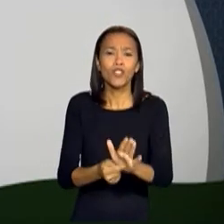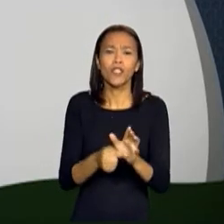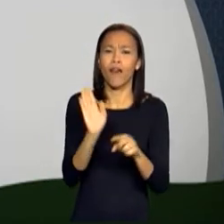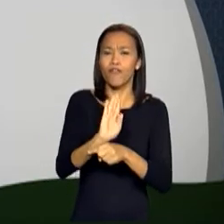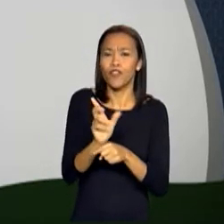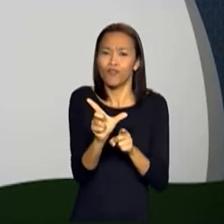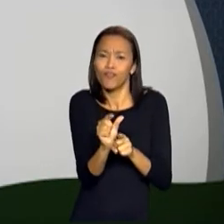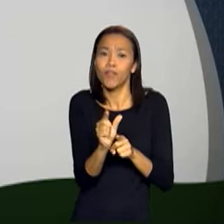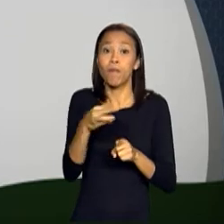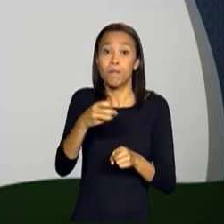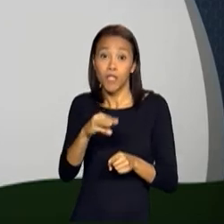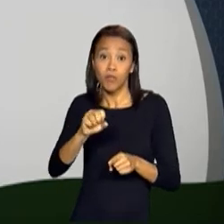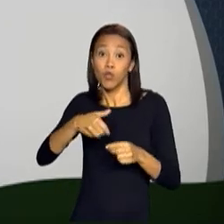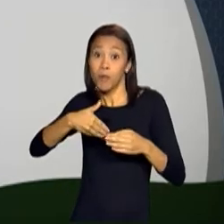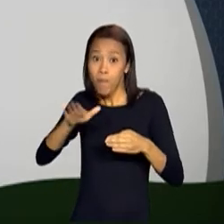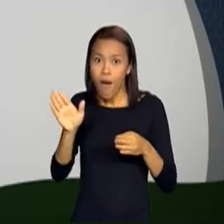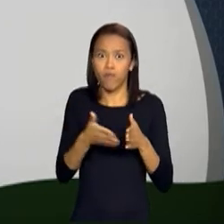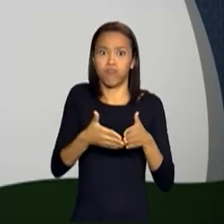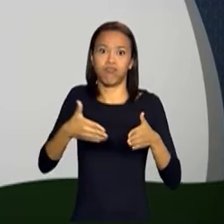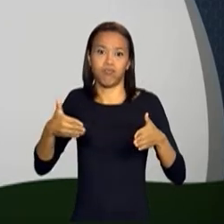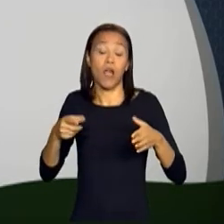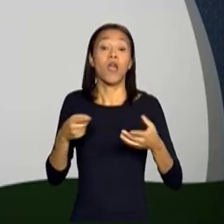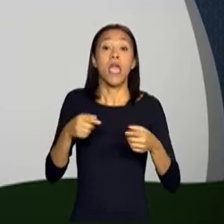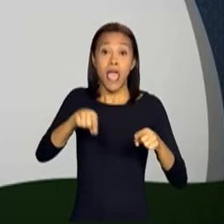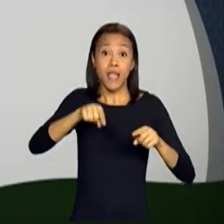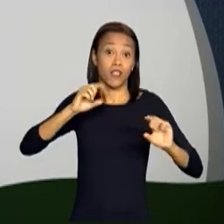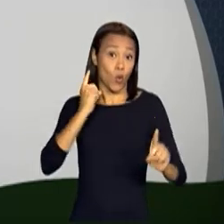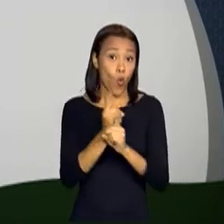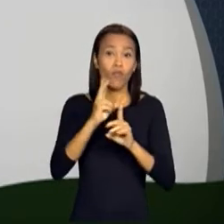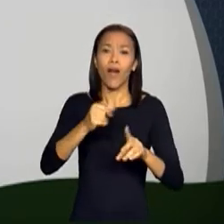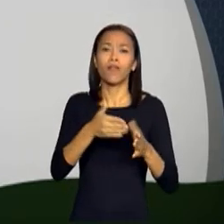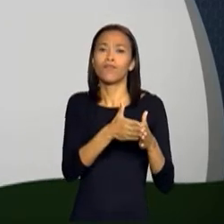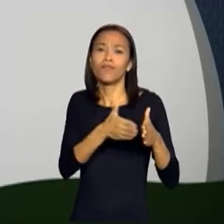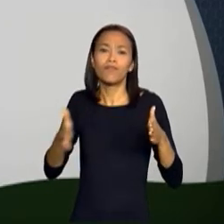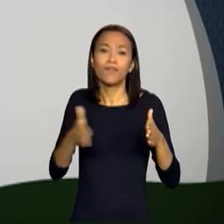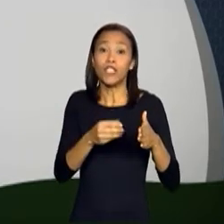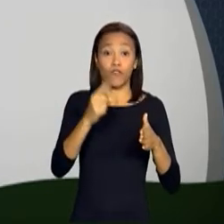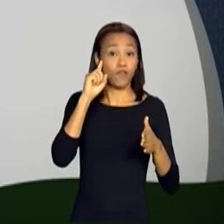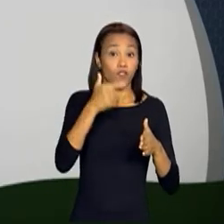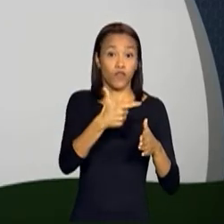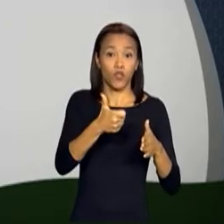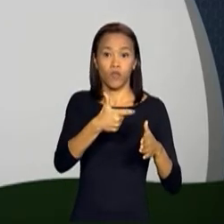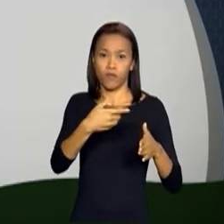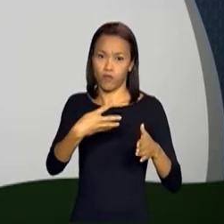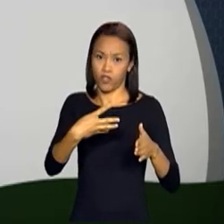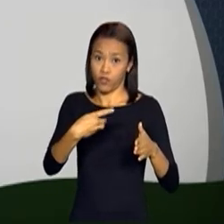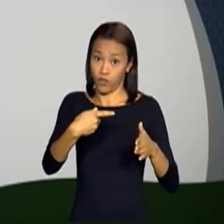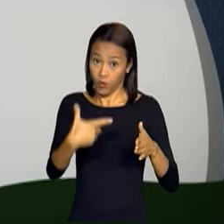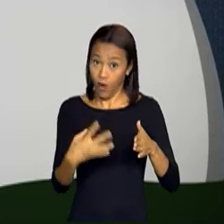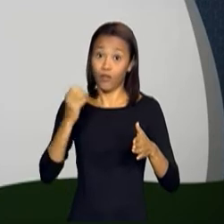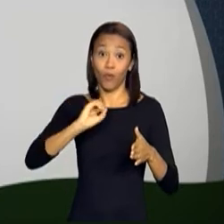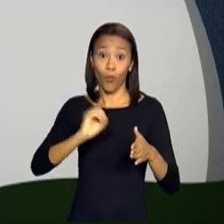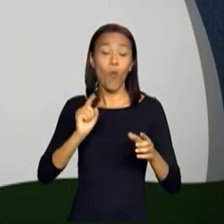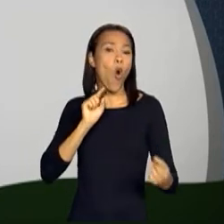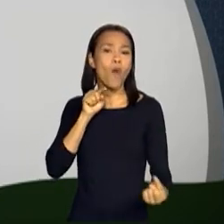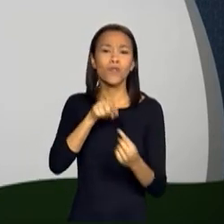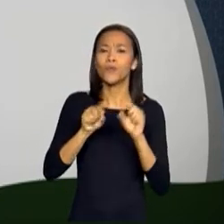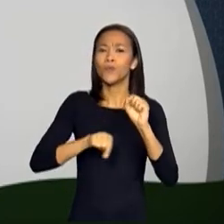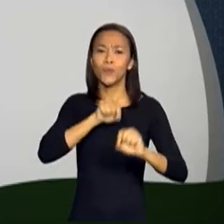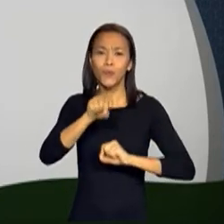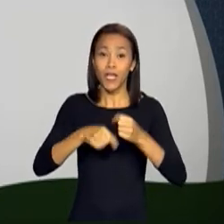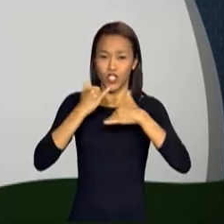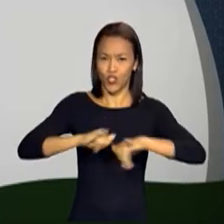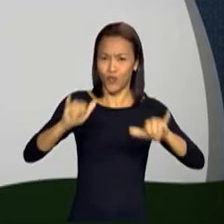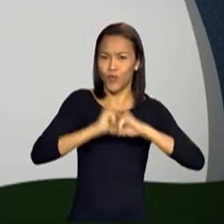curtas, médias e longas metragens. O festival vai acontecer entre os dias 21 e 24 de outubro e tem como objetivo